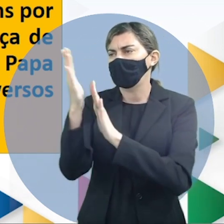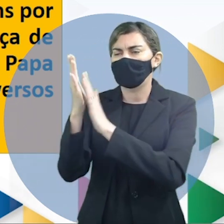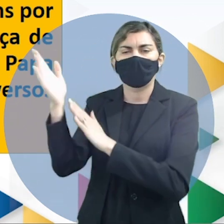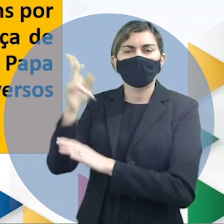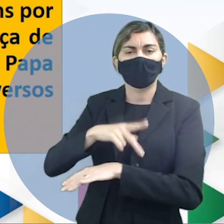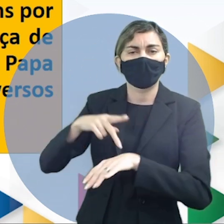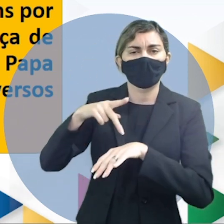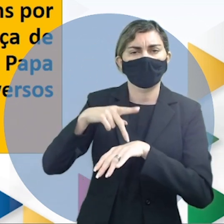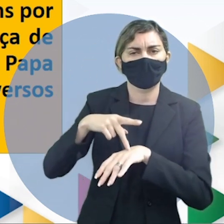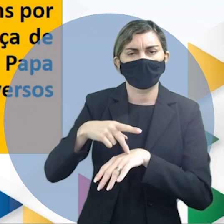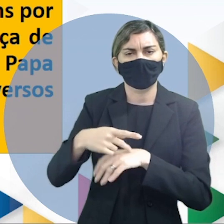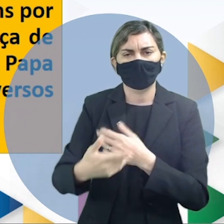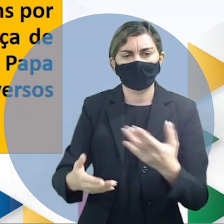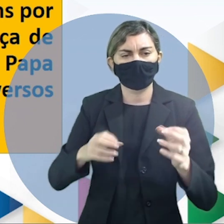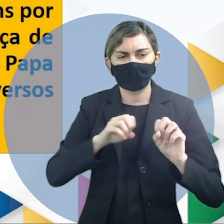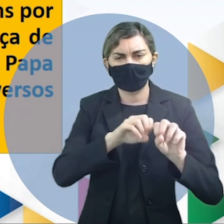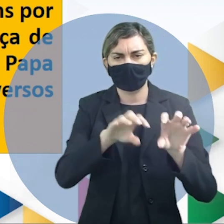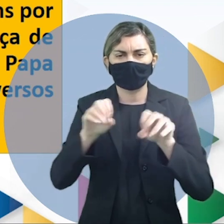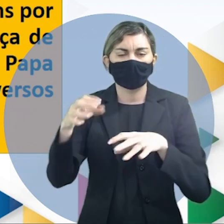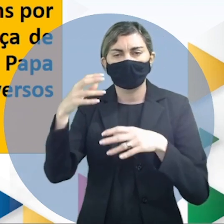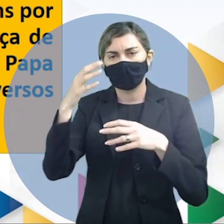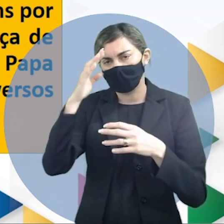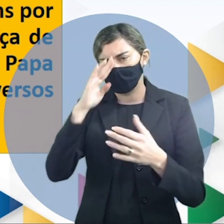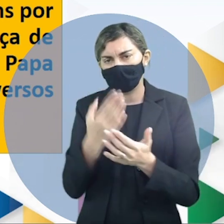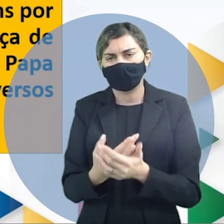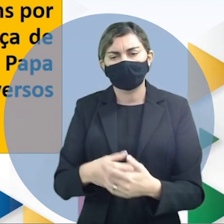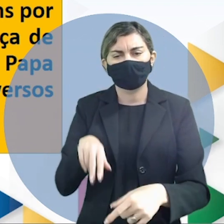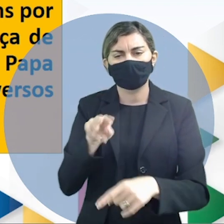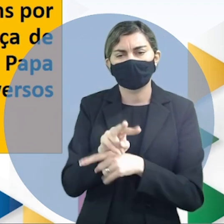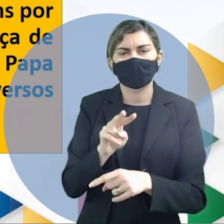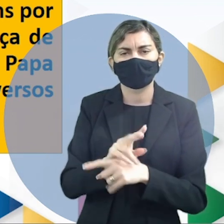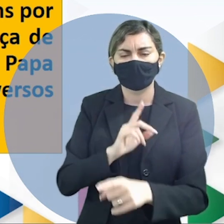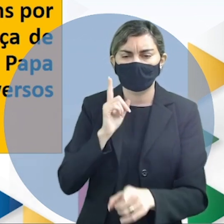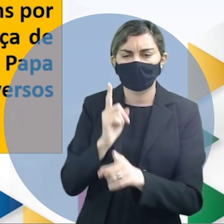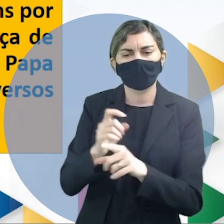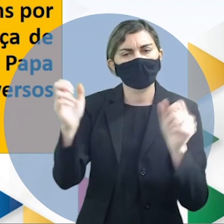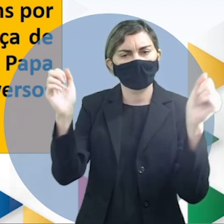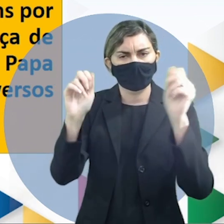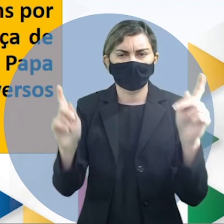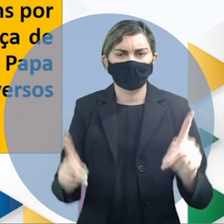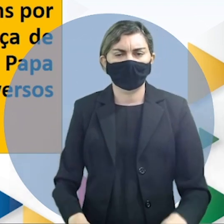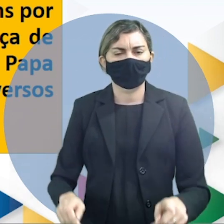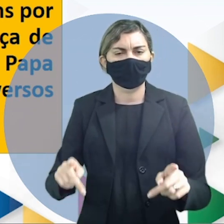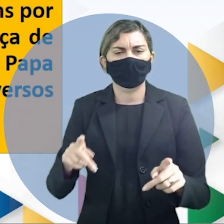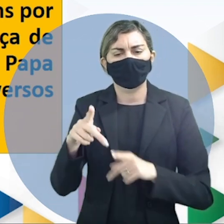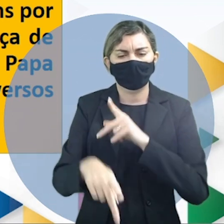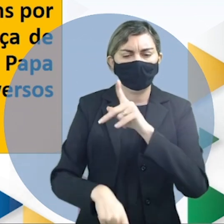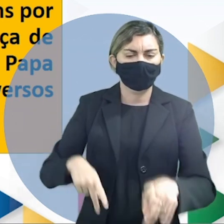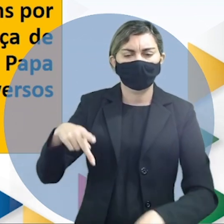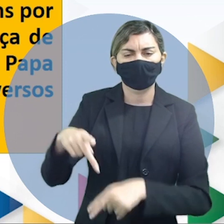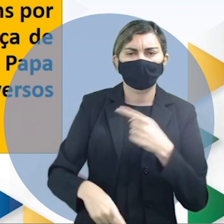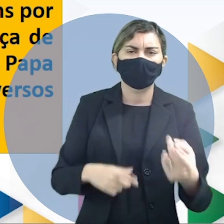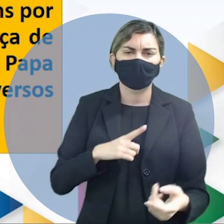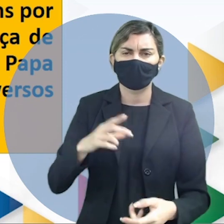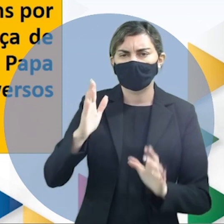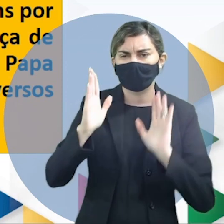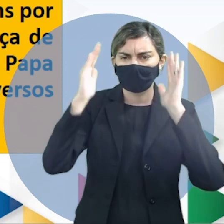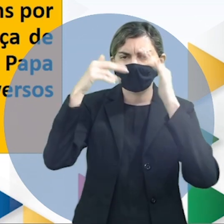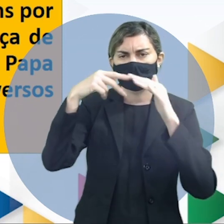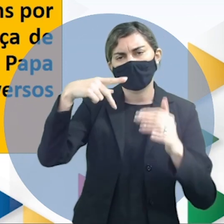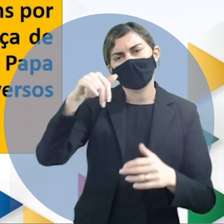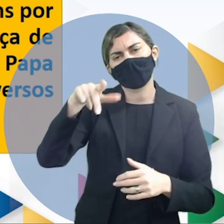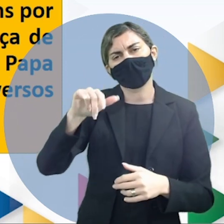países levando sua crença e a esperança de encontrar paz entre os povos esteve com o Papa